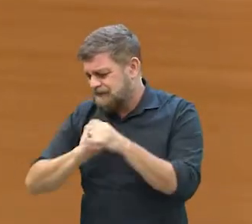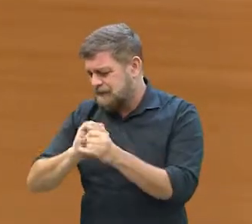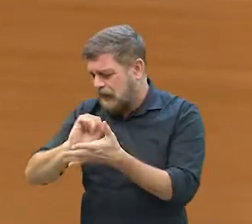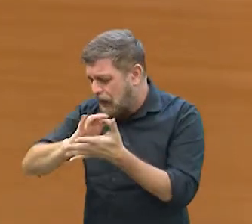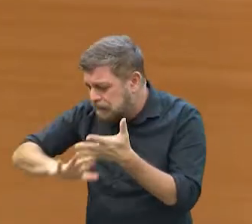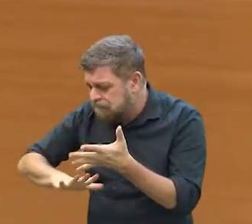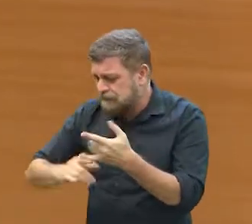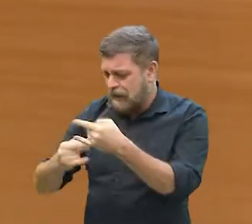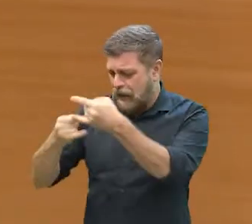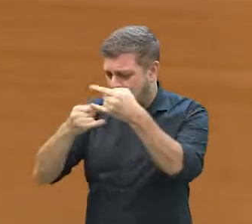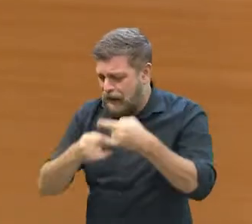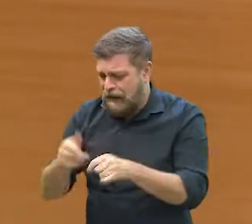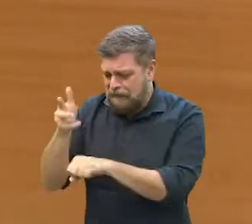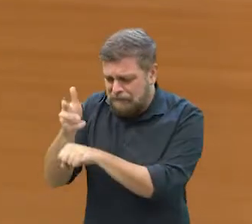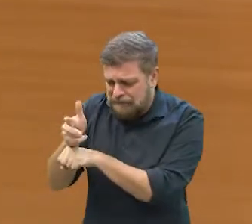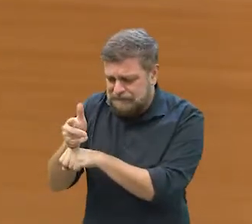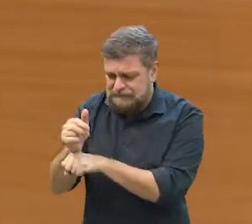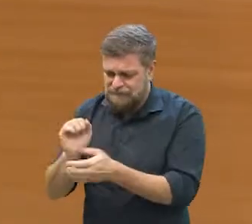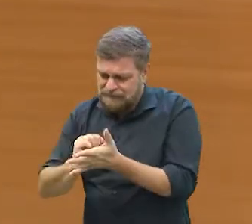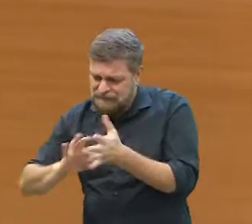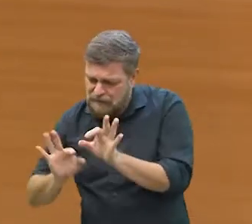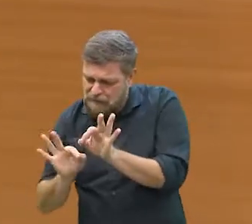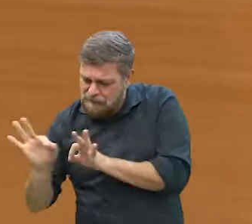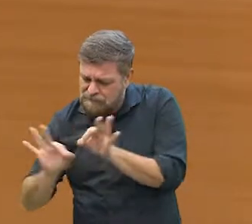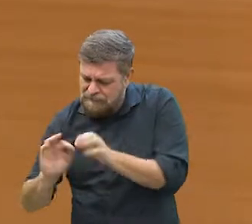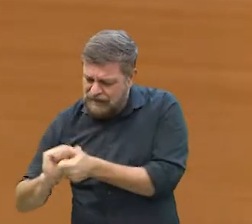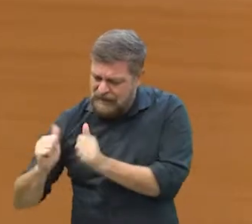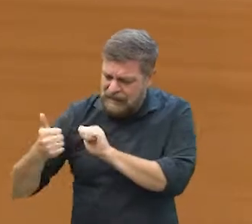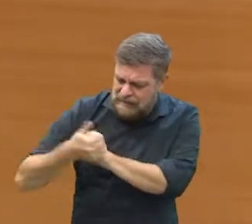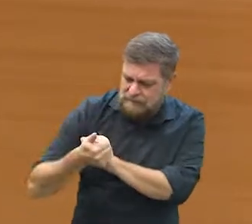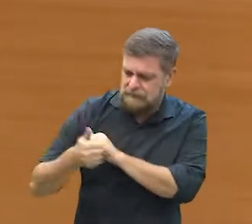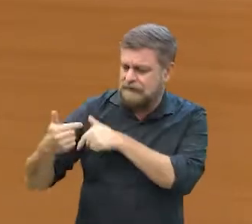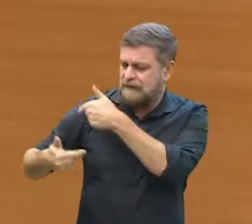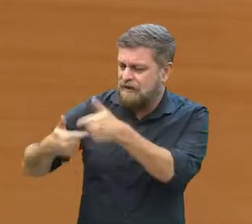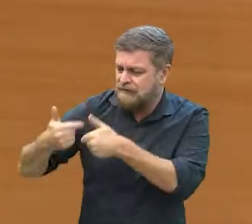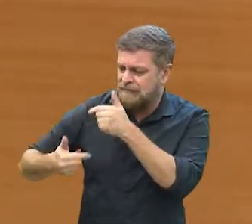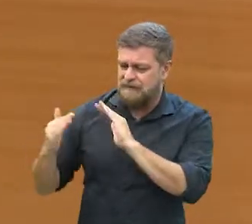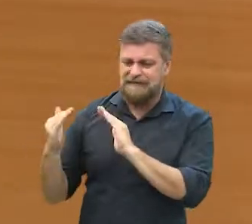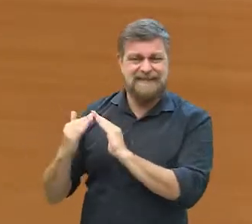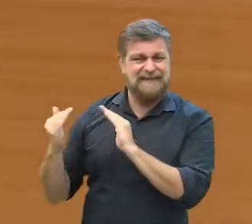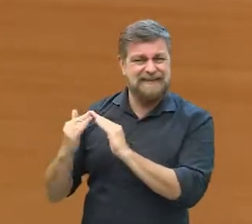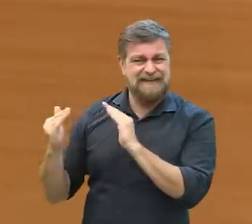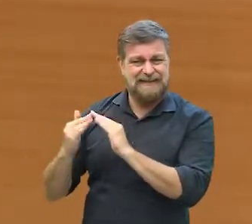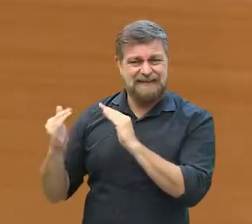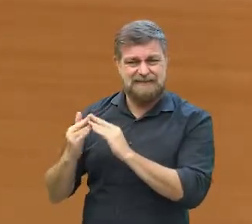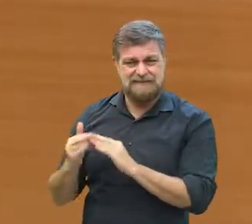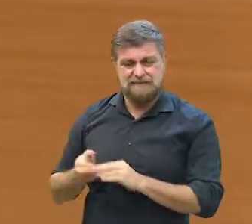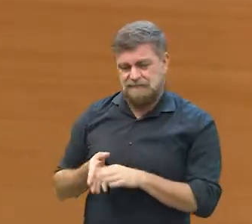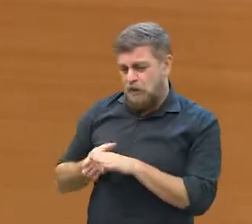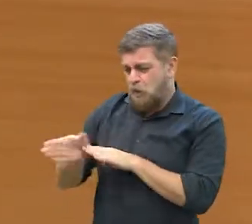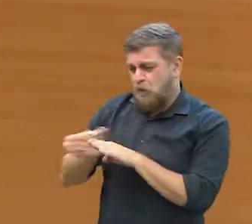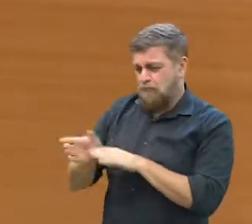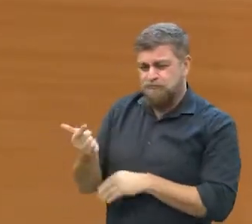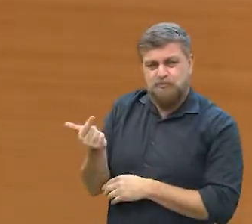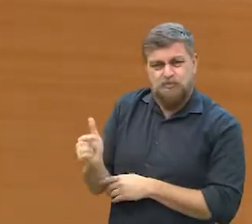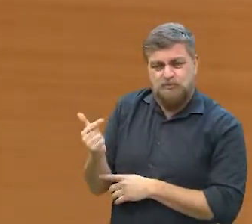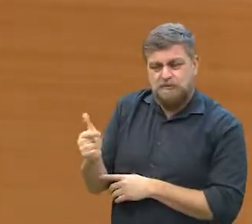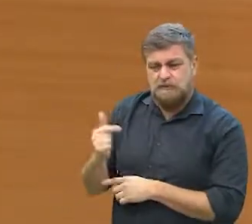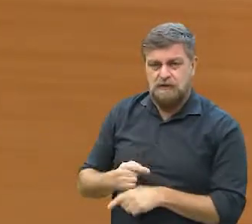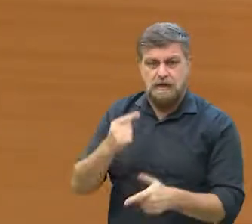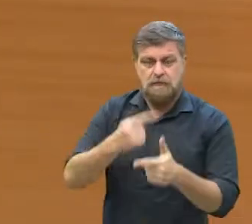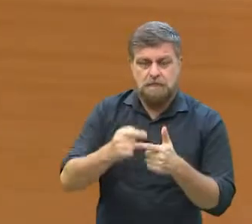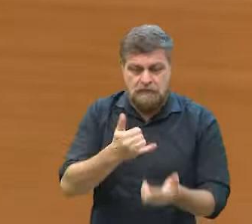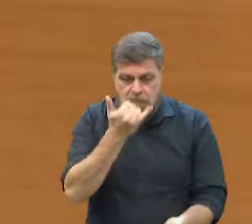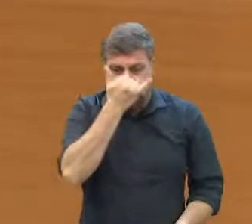tendo que mudar a forma de trabalho sem uma diretriz, né? De repente,